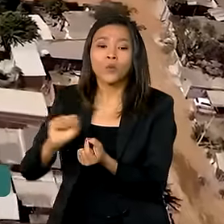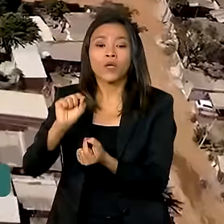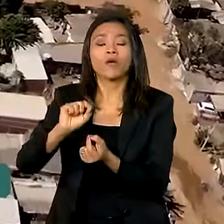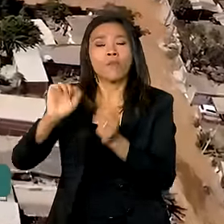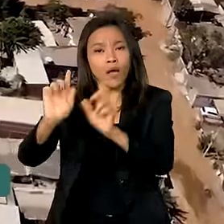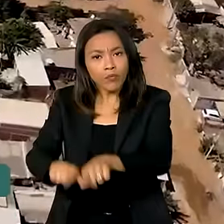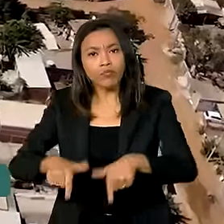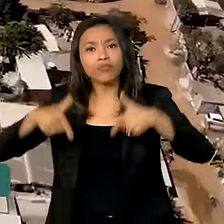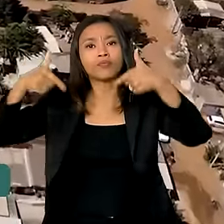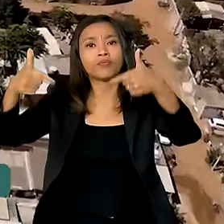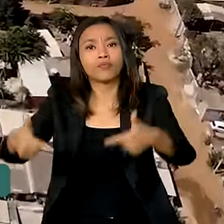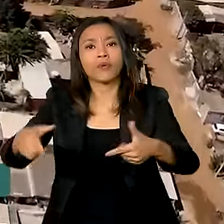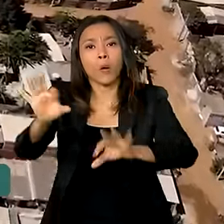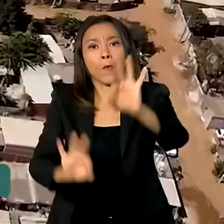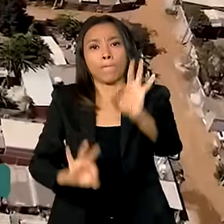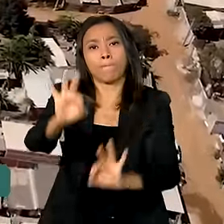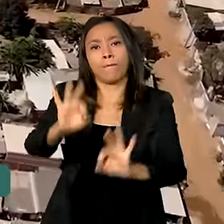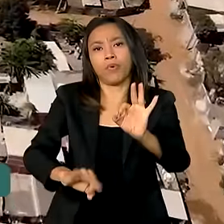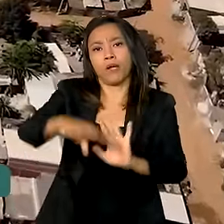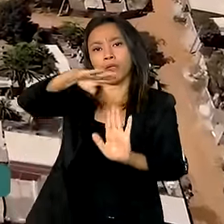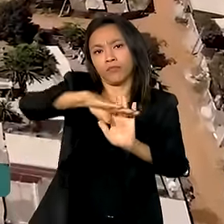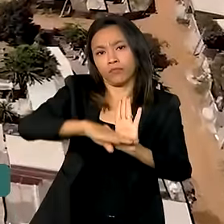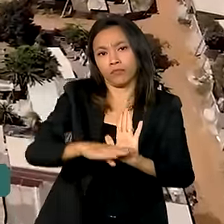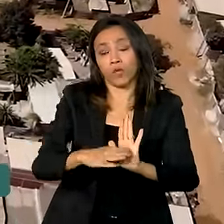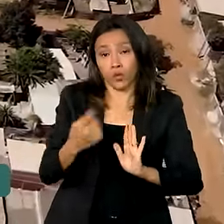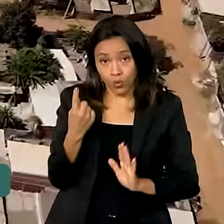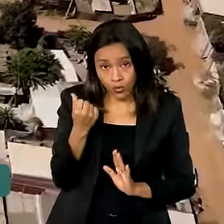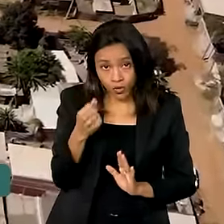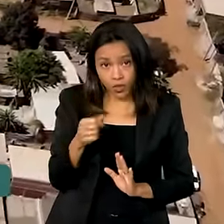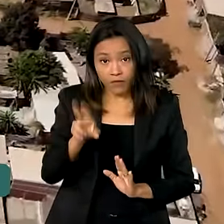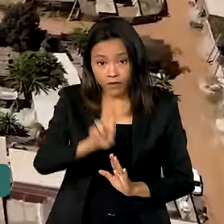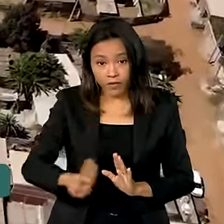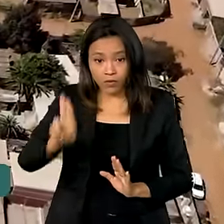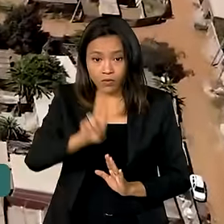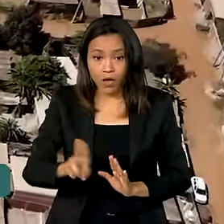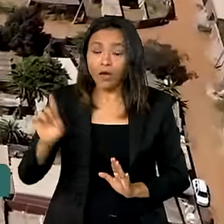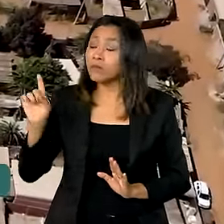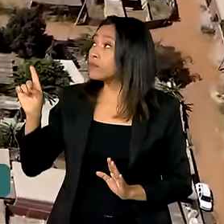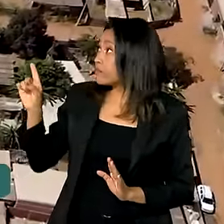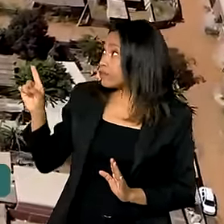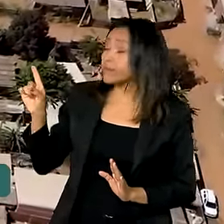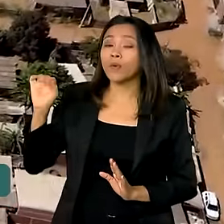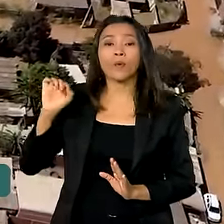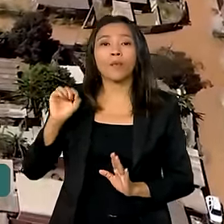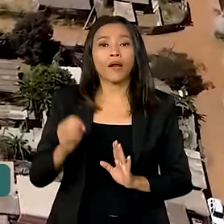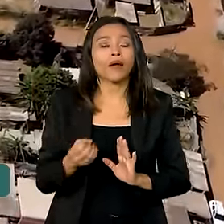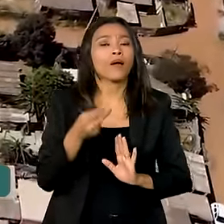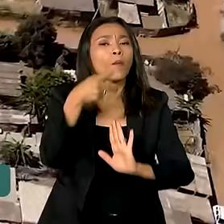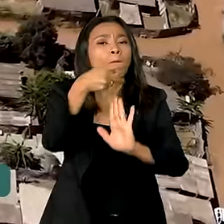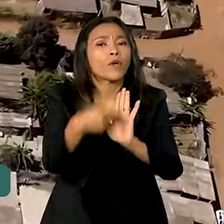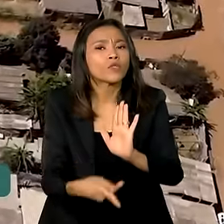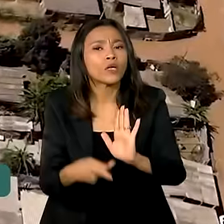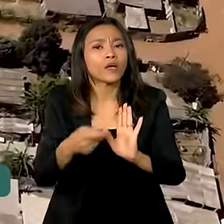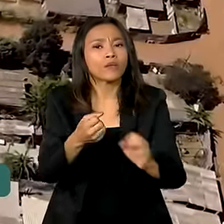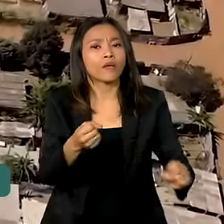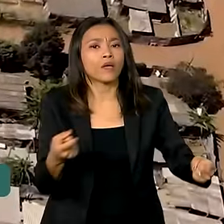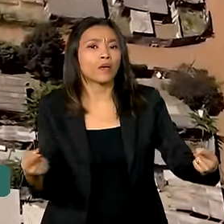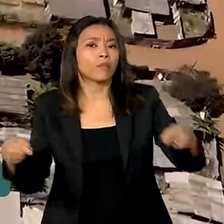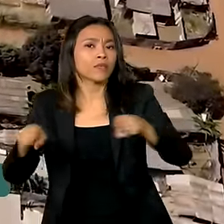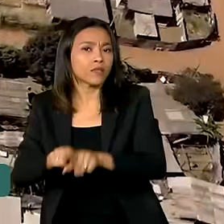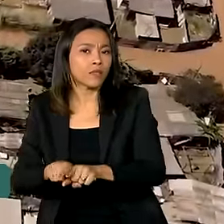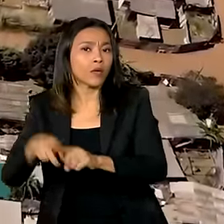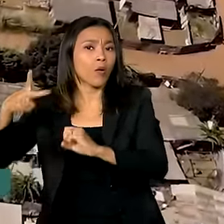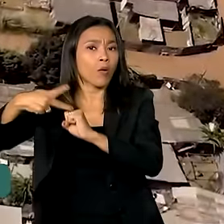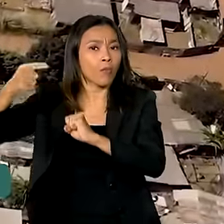de Ação Periferia Viva. O dinheiro será utilizado para desenvolver um projeto em parceria com o programa de pós